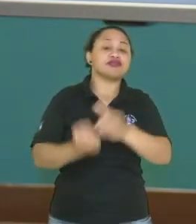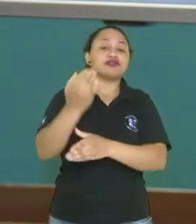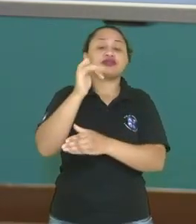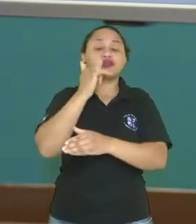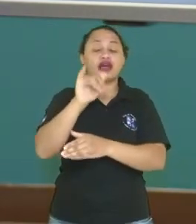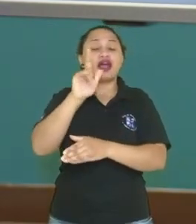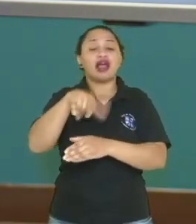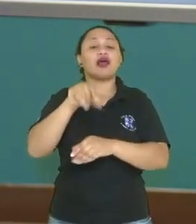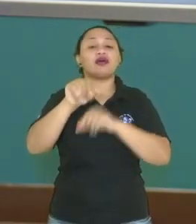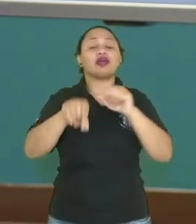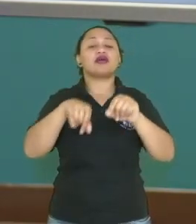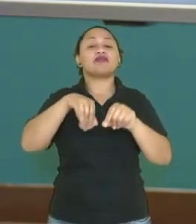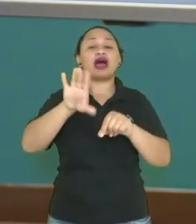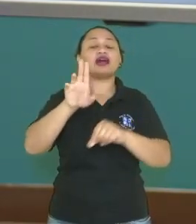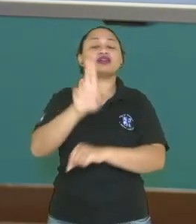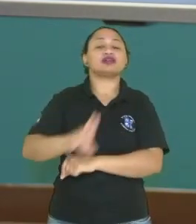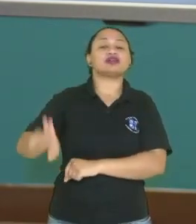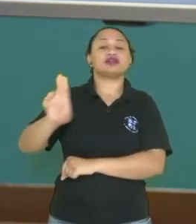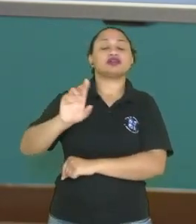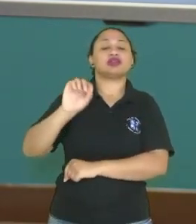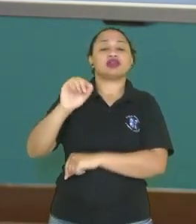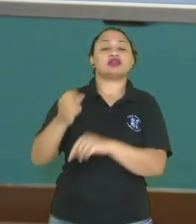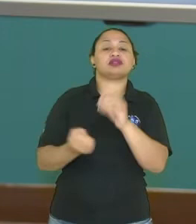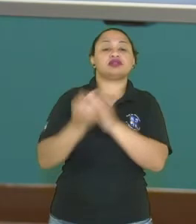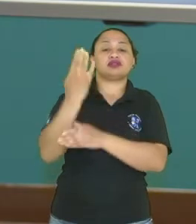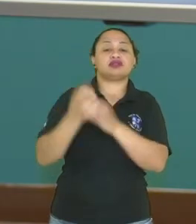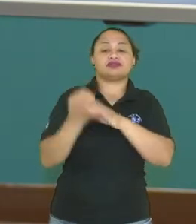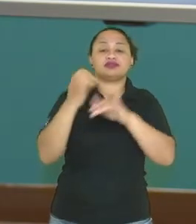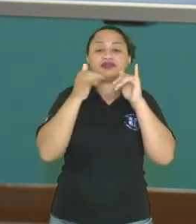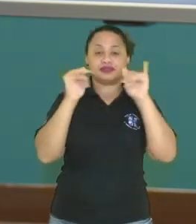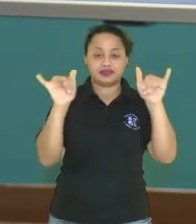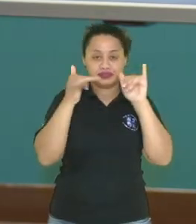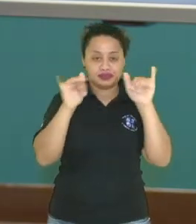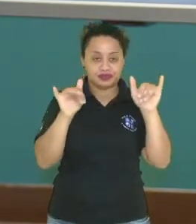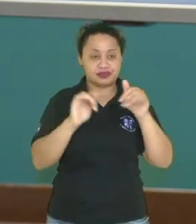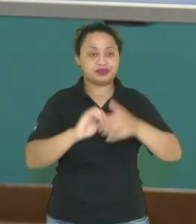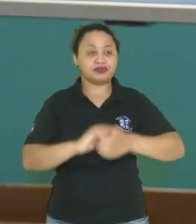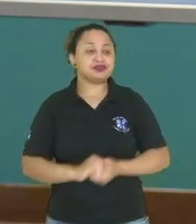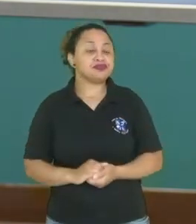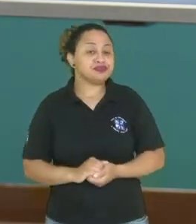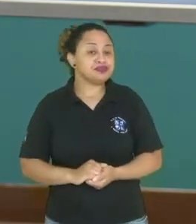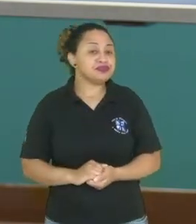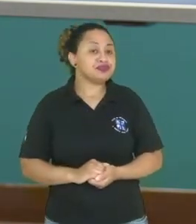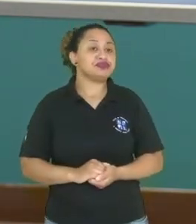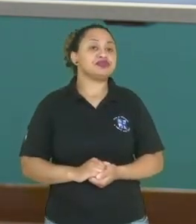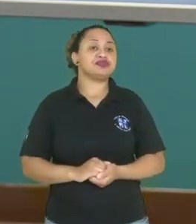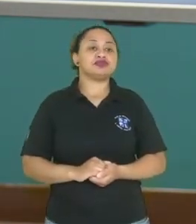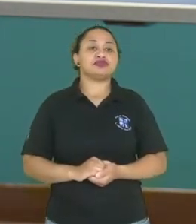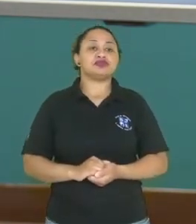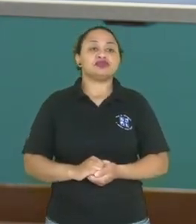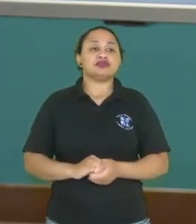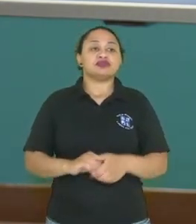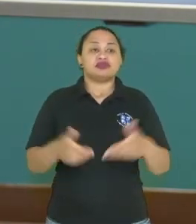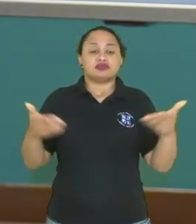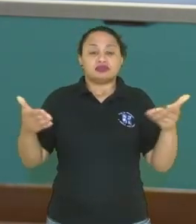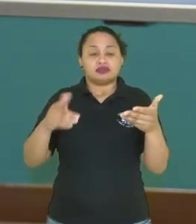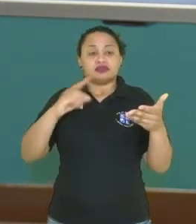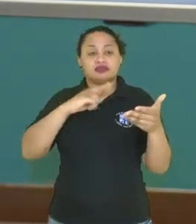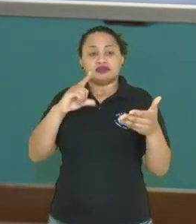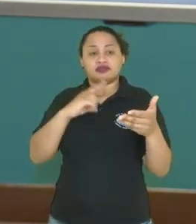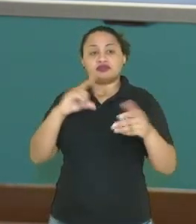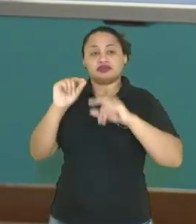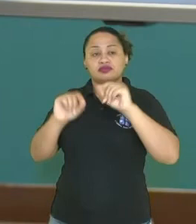fontes que mais são utilizadas ali na produção da energia elétrica. Muito bem. Aqui nós temos uma